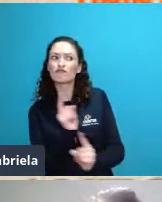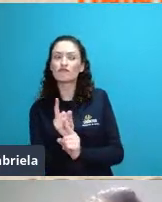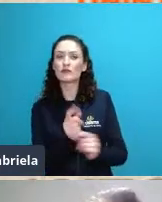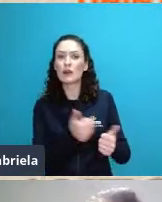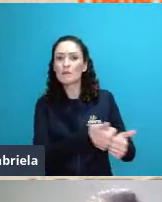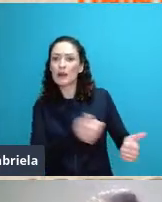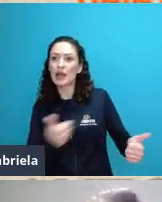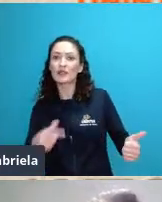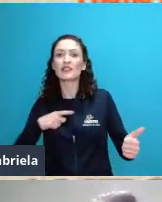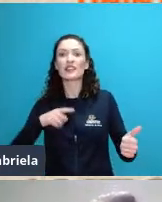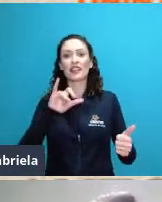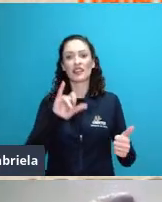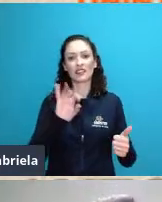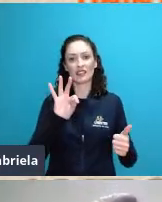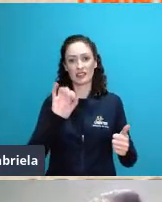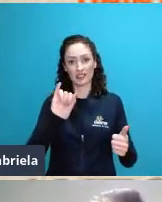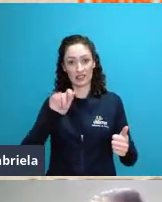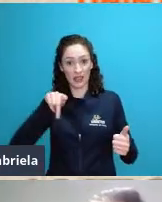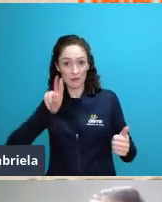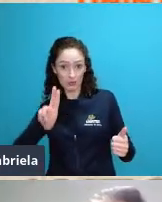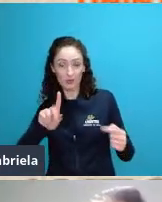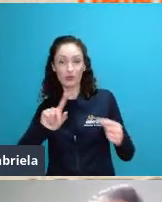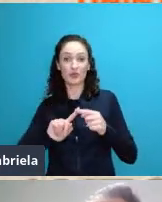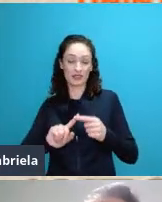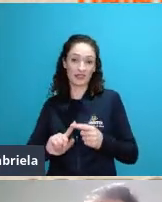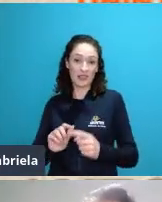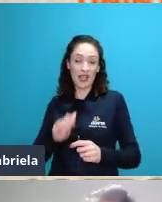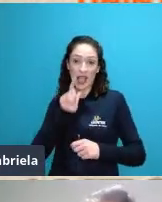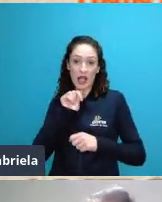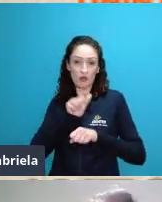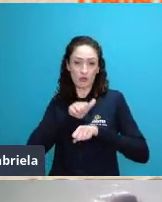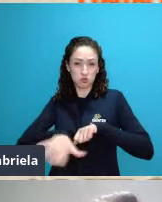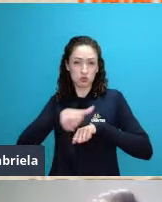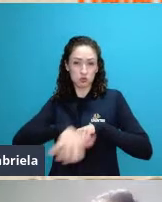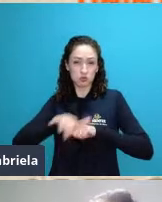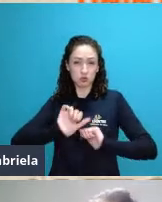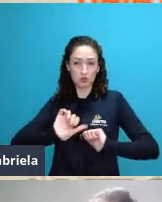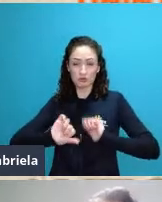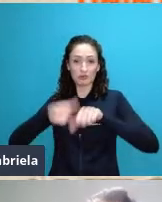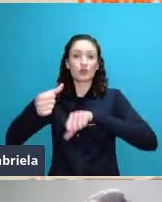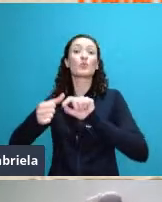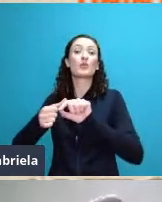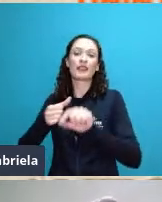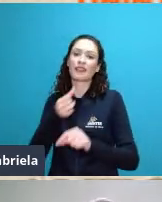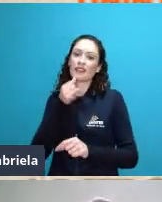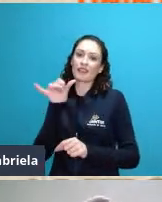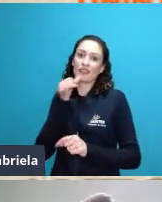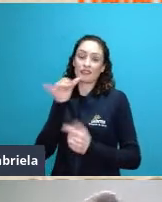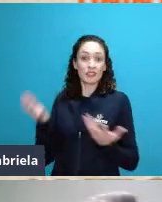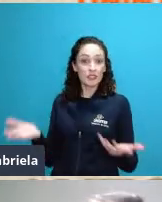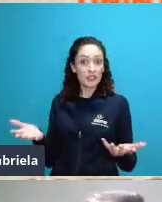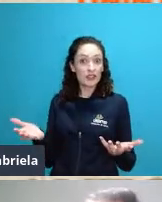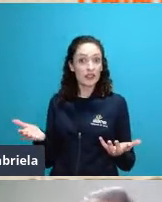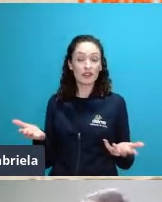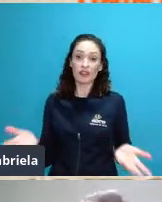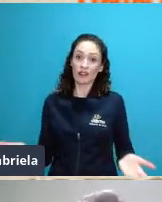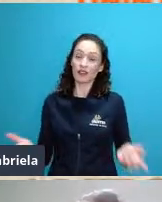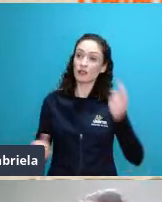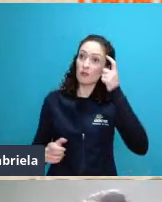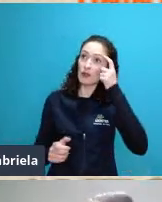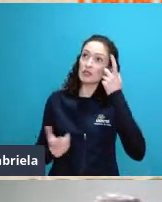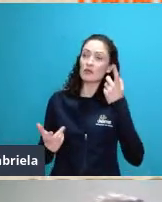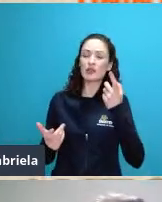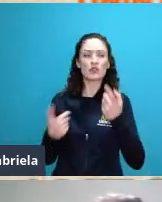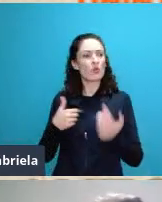então tudo isso é utilizado pelo ser humano nós consumimos a biodiversidade não só quando nós plantamos quando